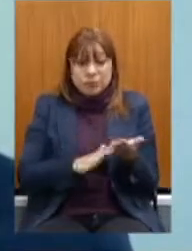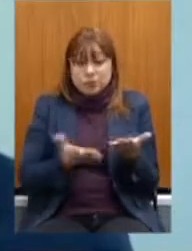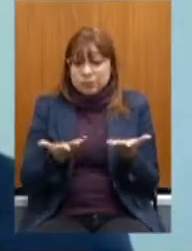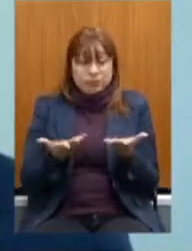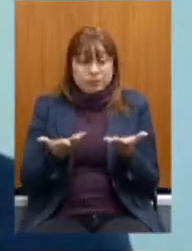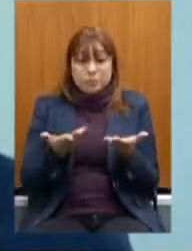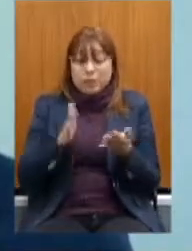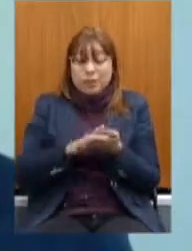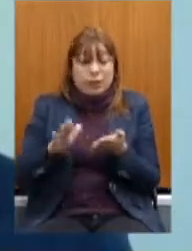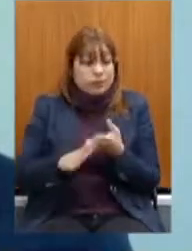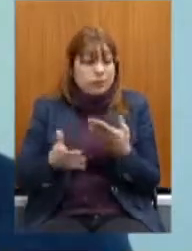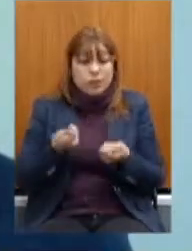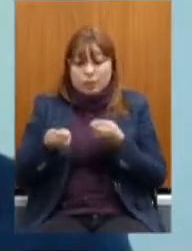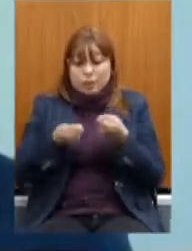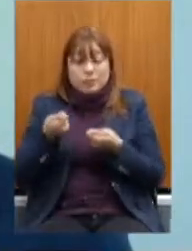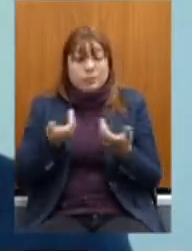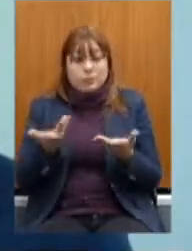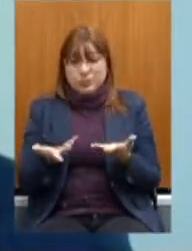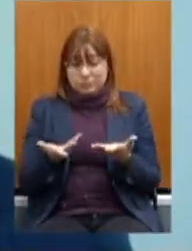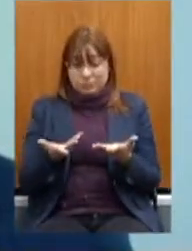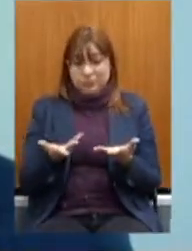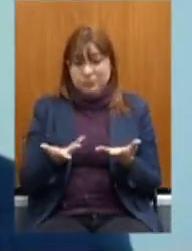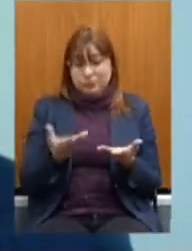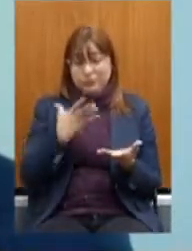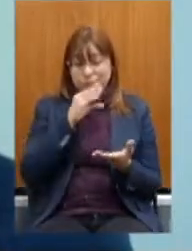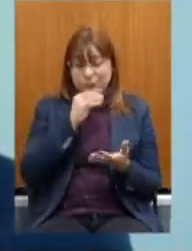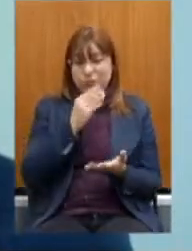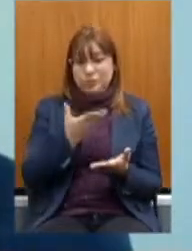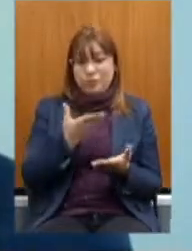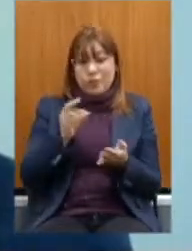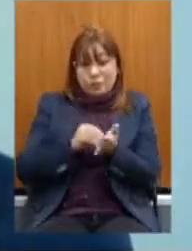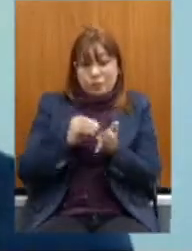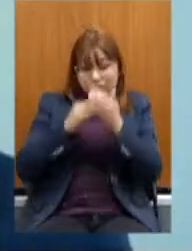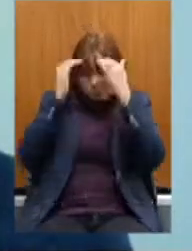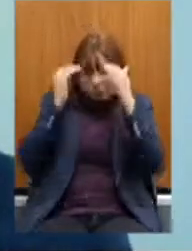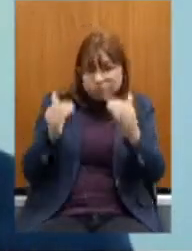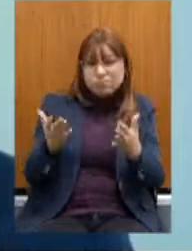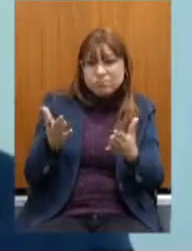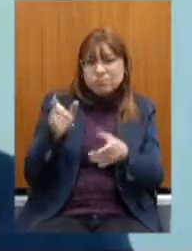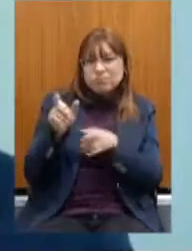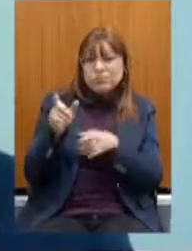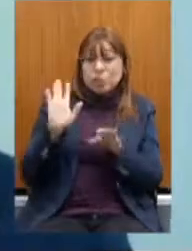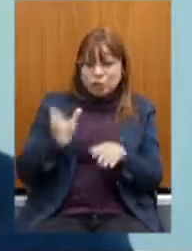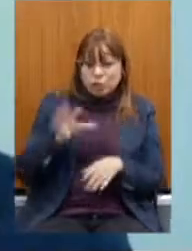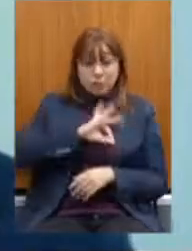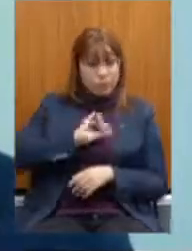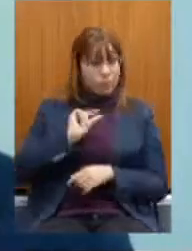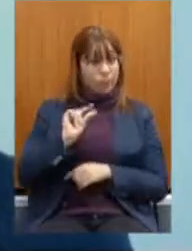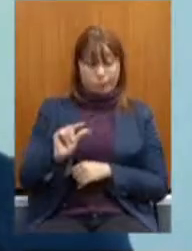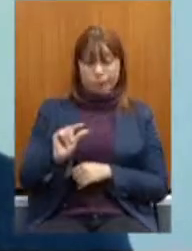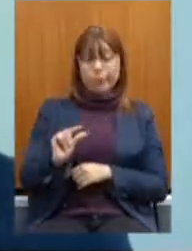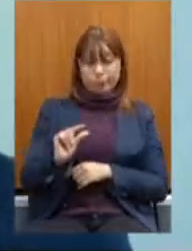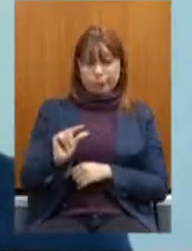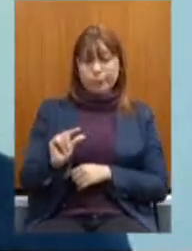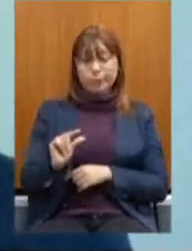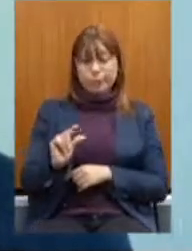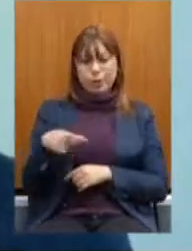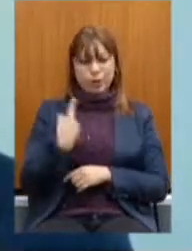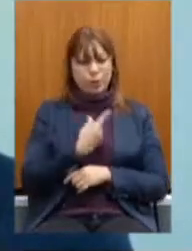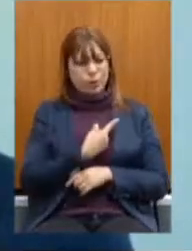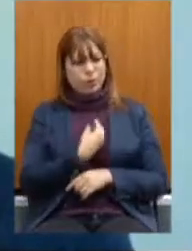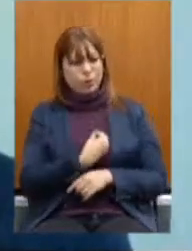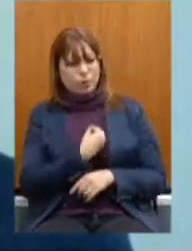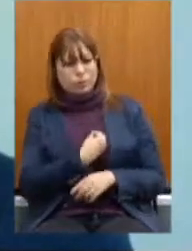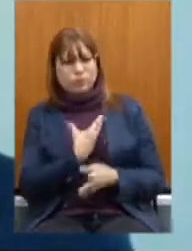É uma falta De consideração Com o trabalhador Que já é muito Mal remunerado A gente vive Numa